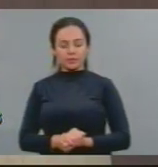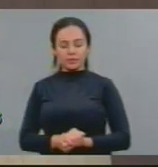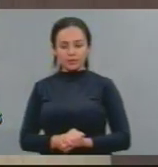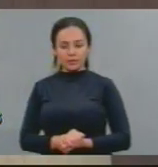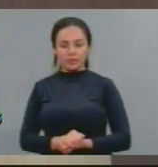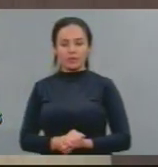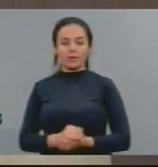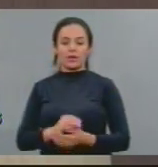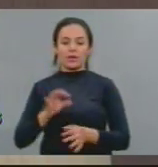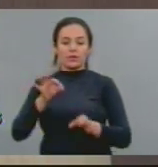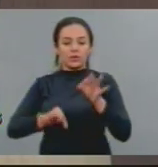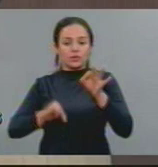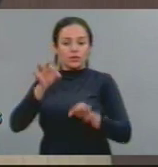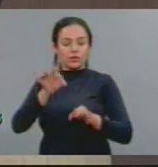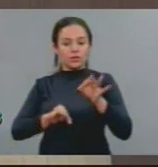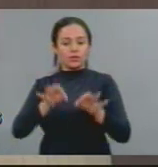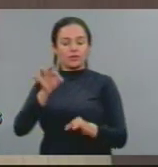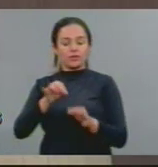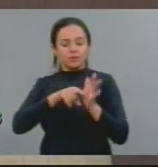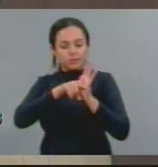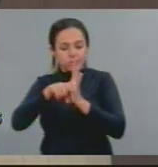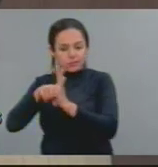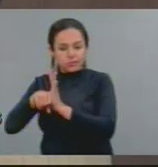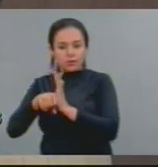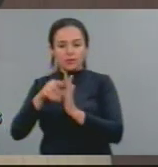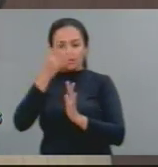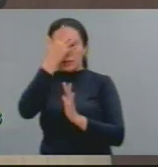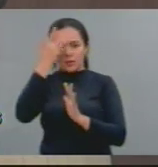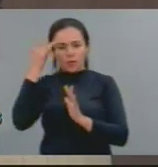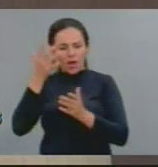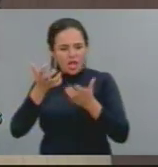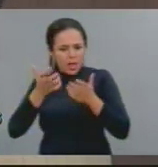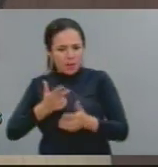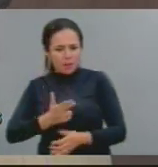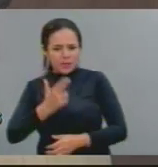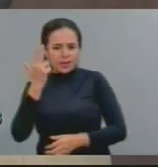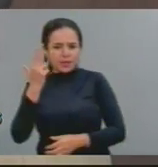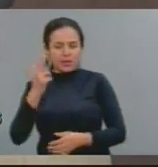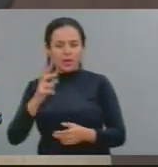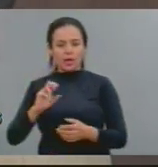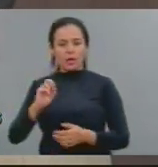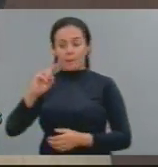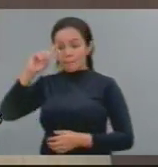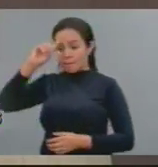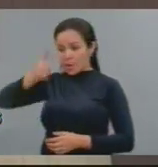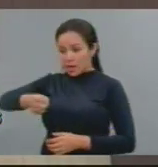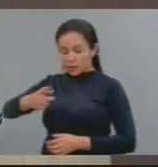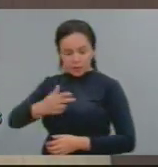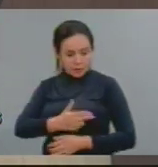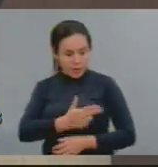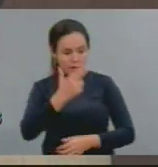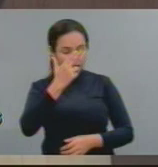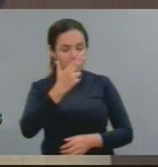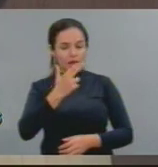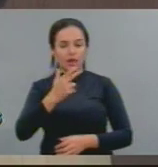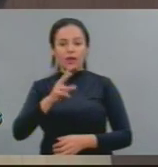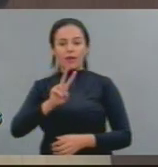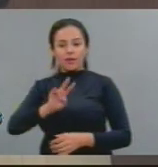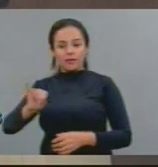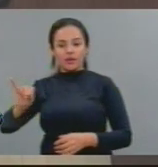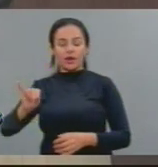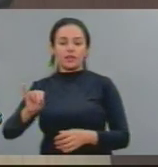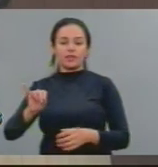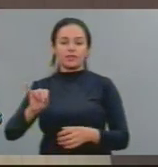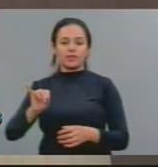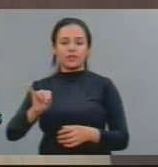envolvidos em homicídio qualificado, homicídio com intenção de matar, mandantes e executores irão à júri